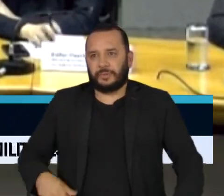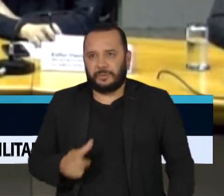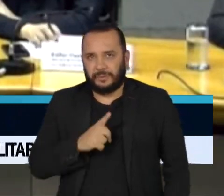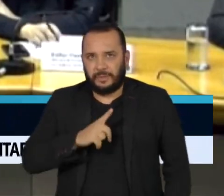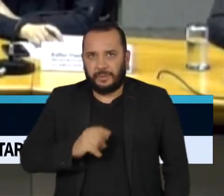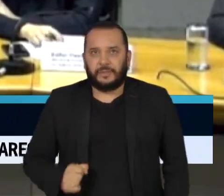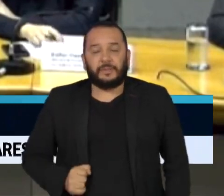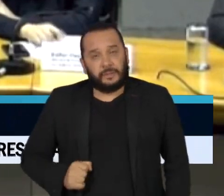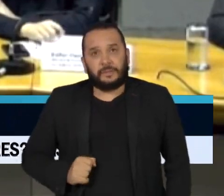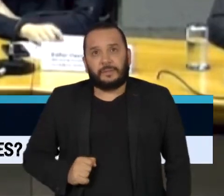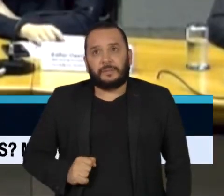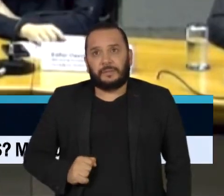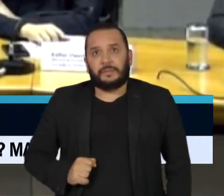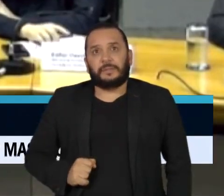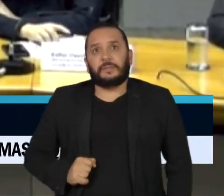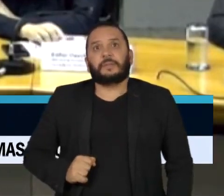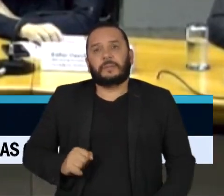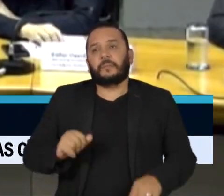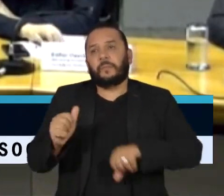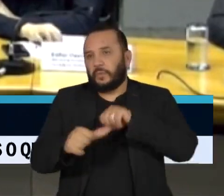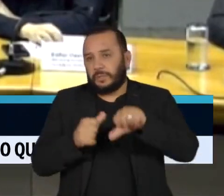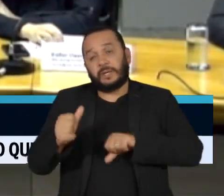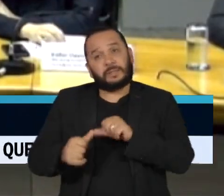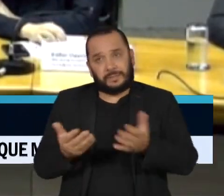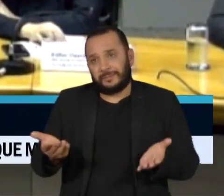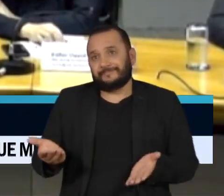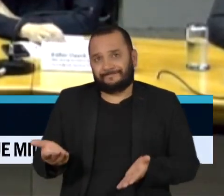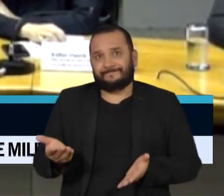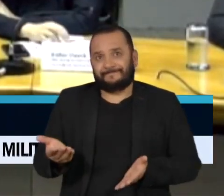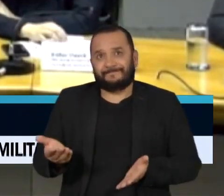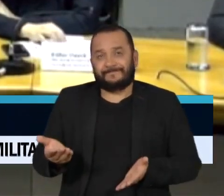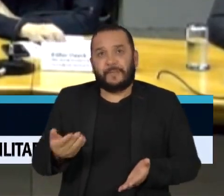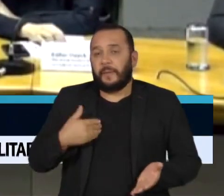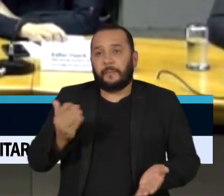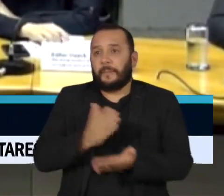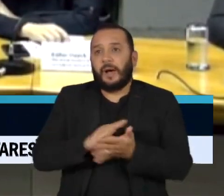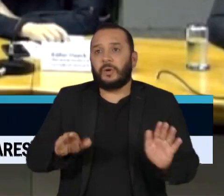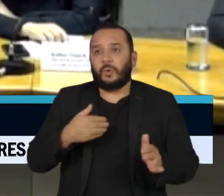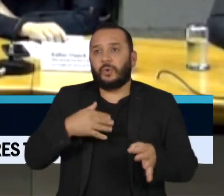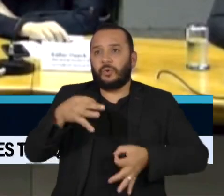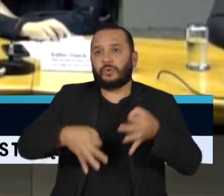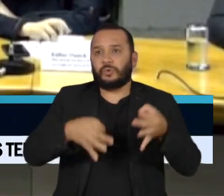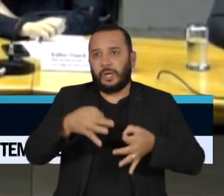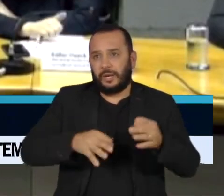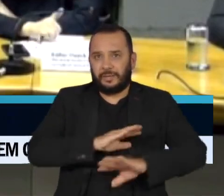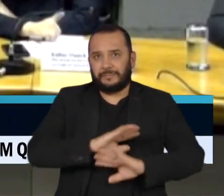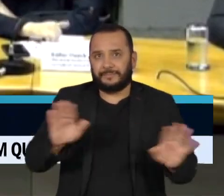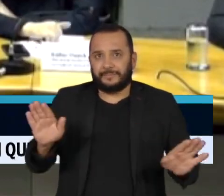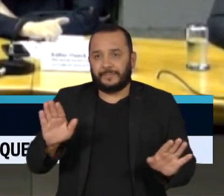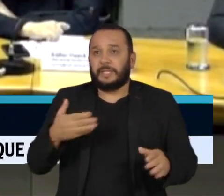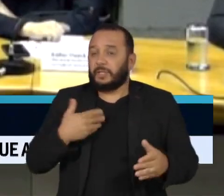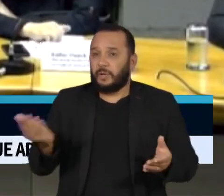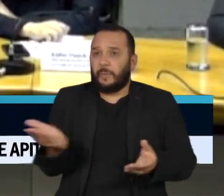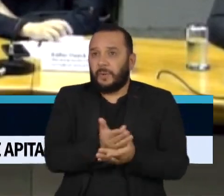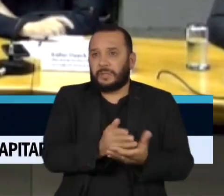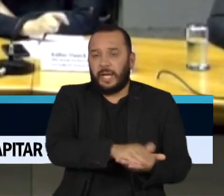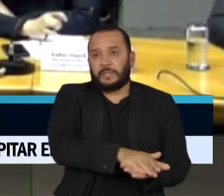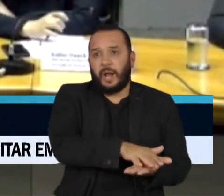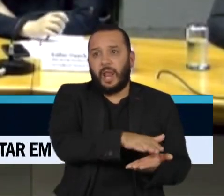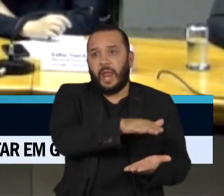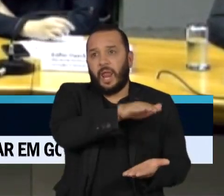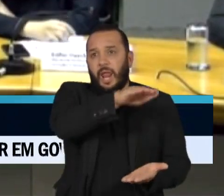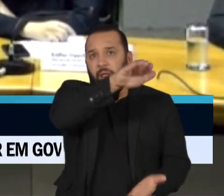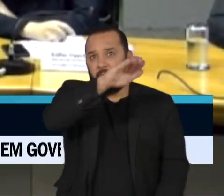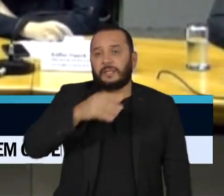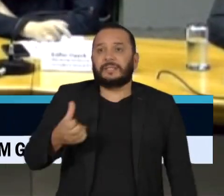Essa é a consequência dessa mudança. Detalhe, parou-se de julgar. E os processos acumulados saíram de R